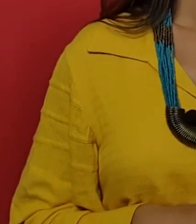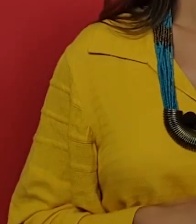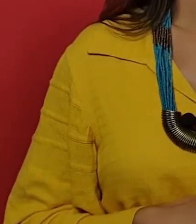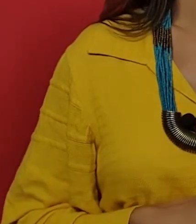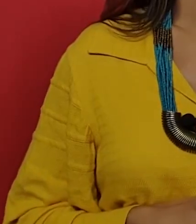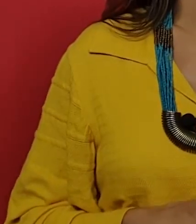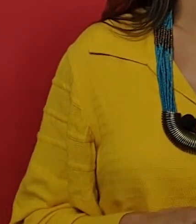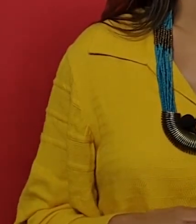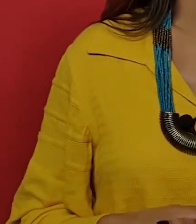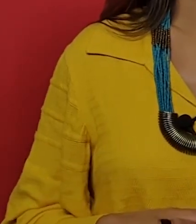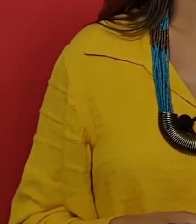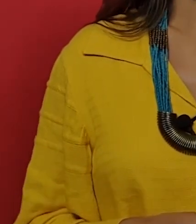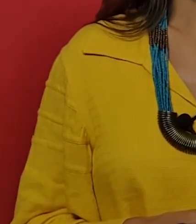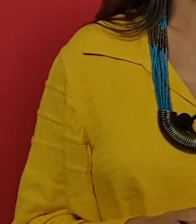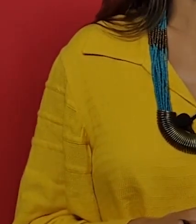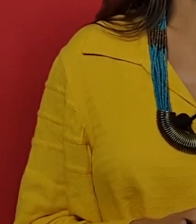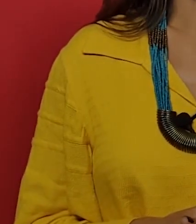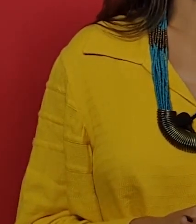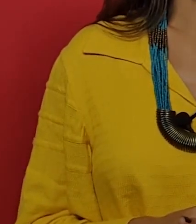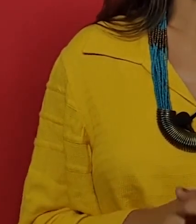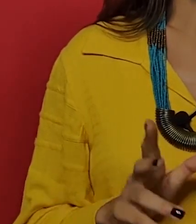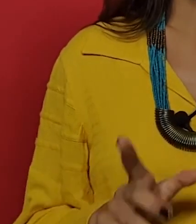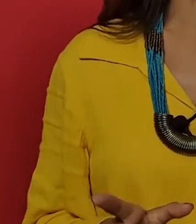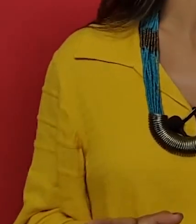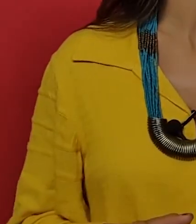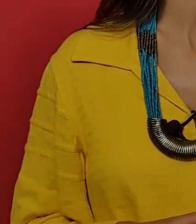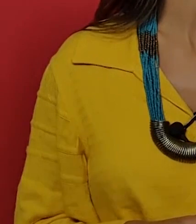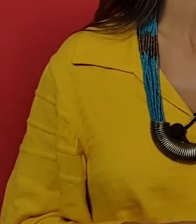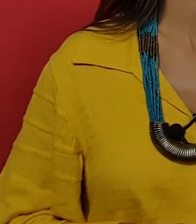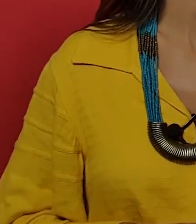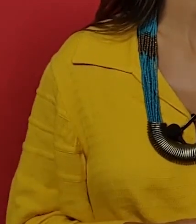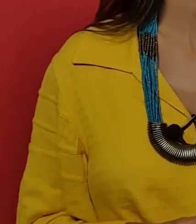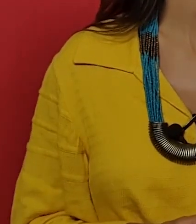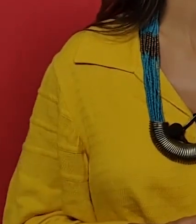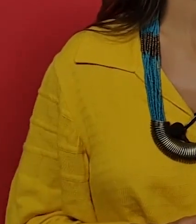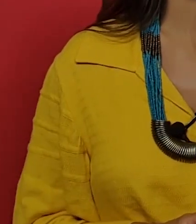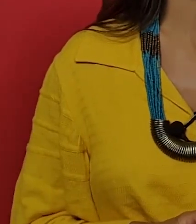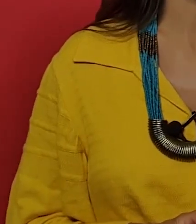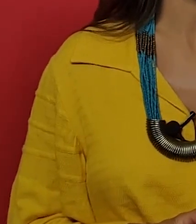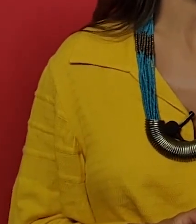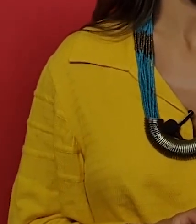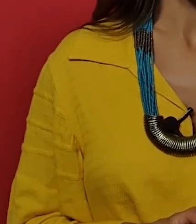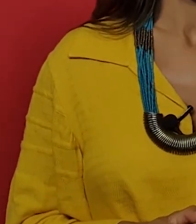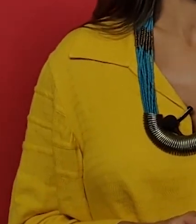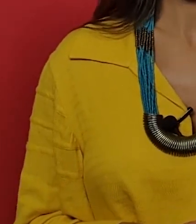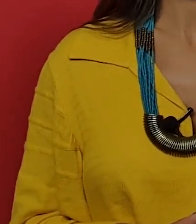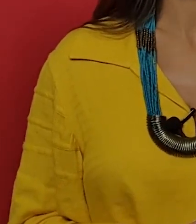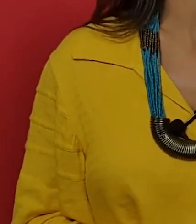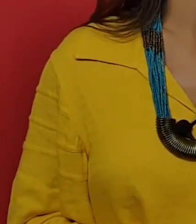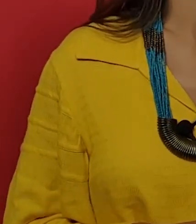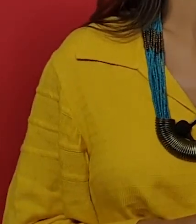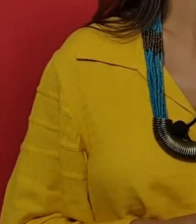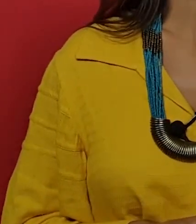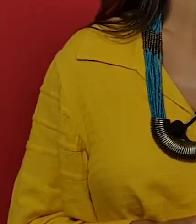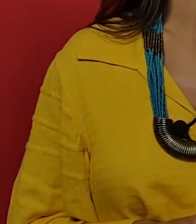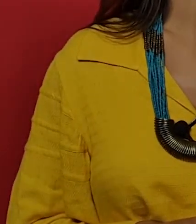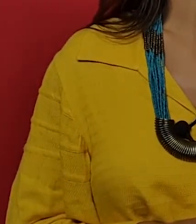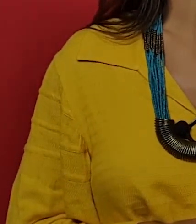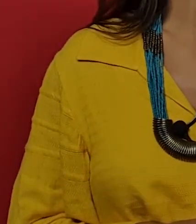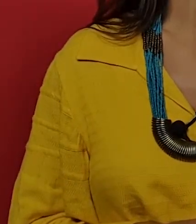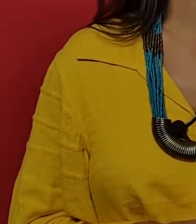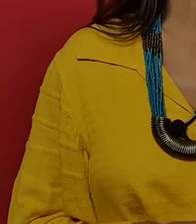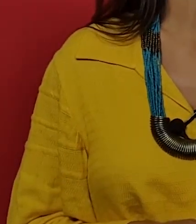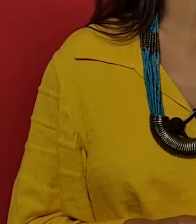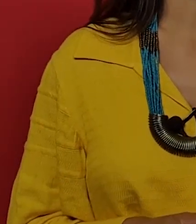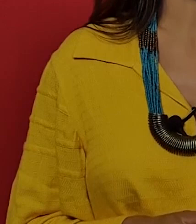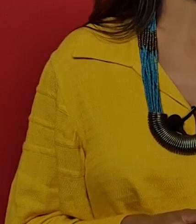O Senado aprovou no início da tarde de hoje, em dois turnos, a chamada PEC dos Precatórios. No primeiro turno, o placar foi de